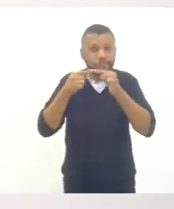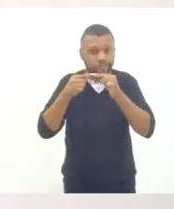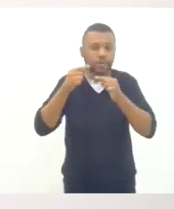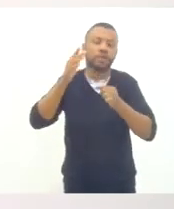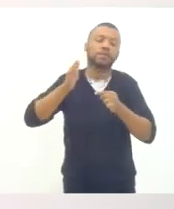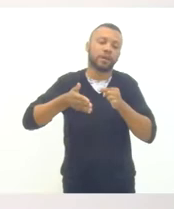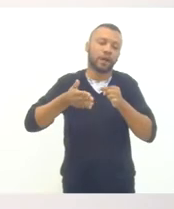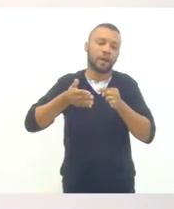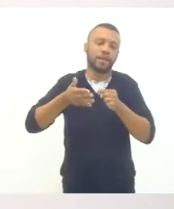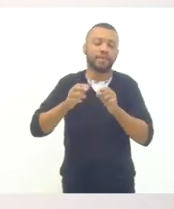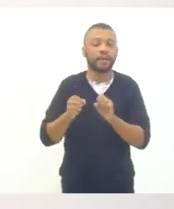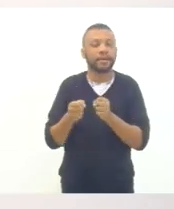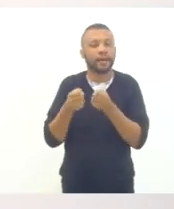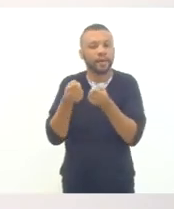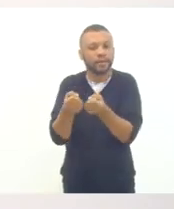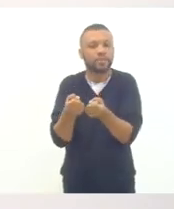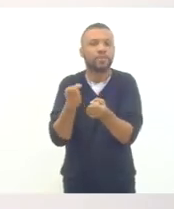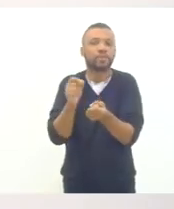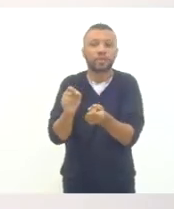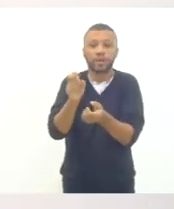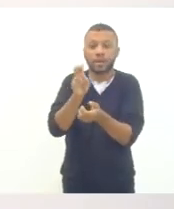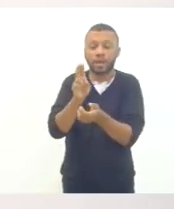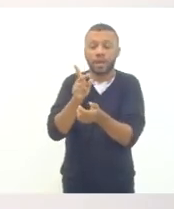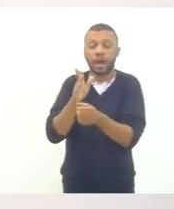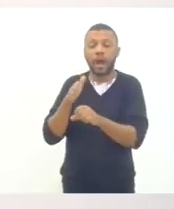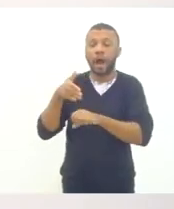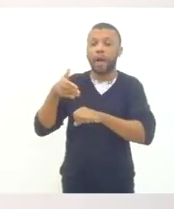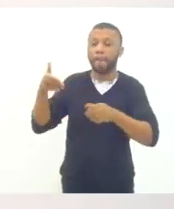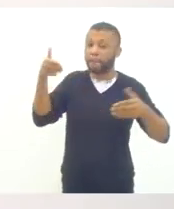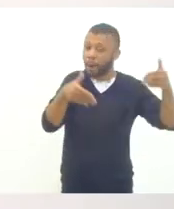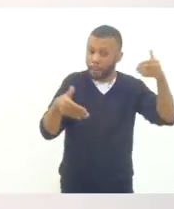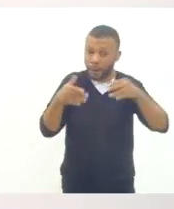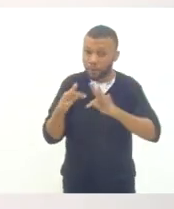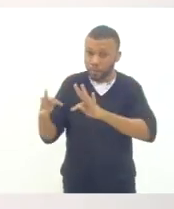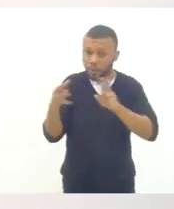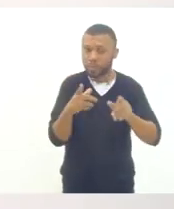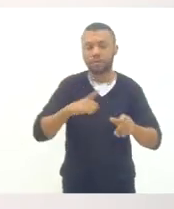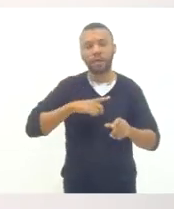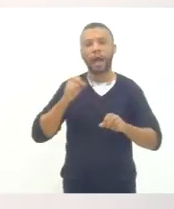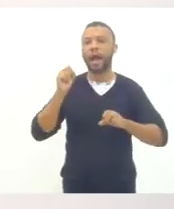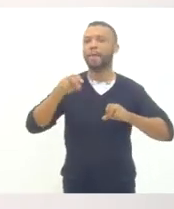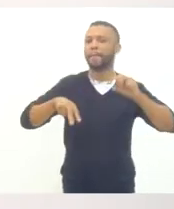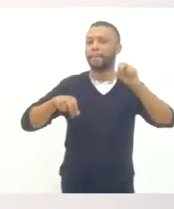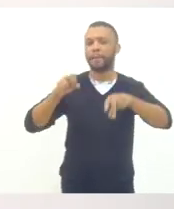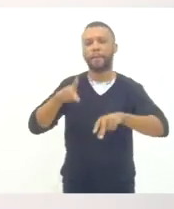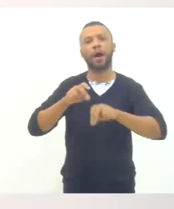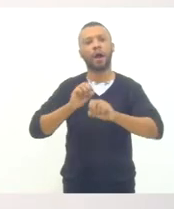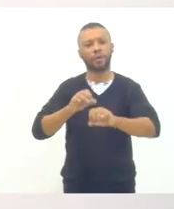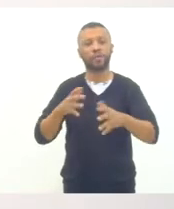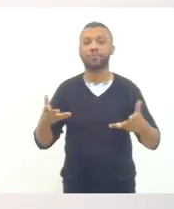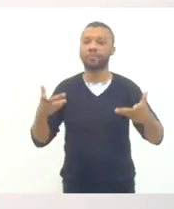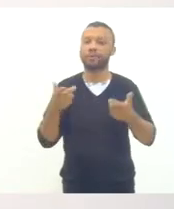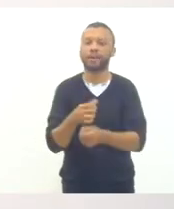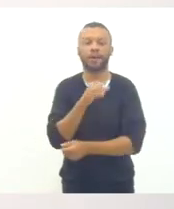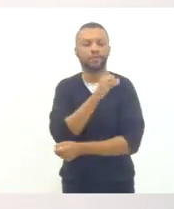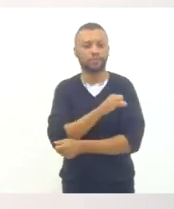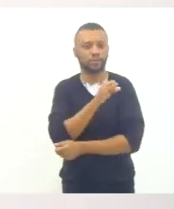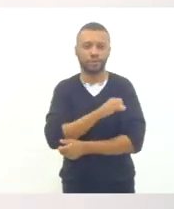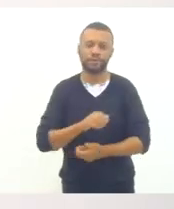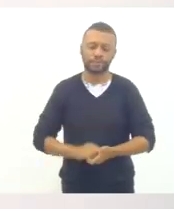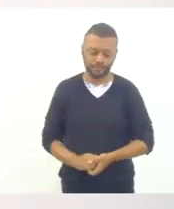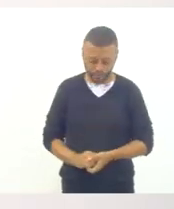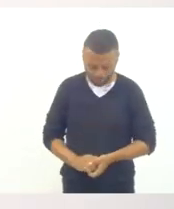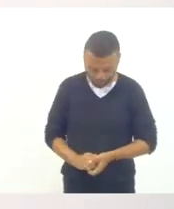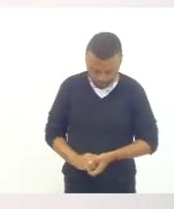ferramenta de garantia da universalização do acesso à educação de qualidade no Estado do Rio de Janeiro. E gostaria, então, de